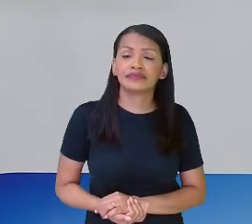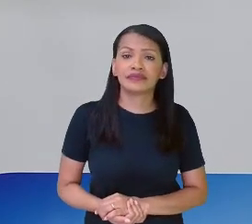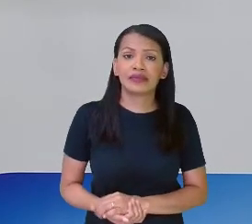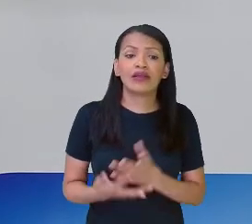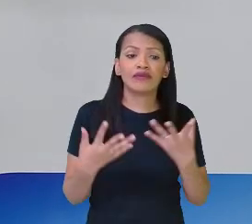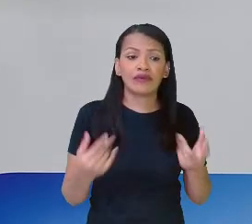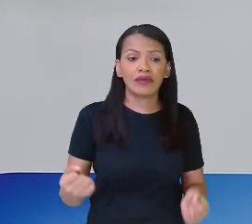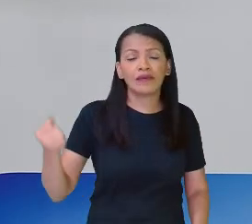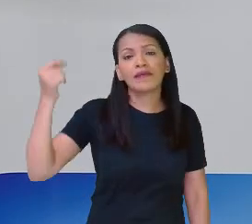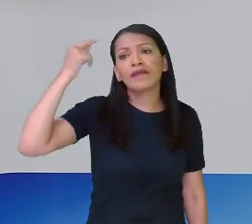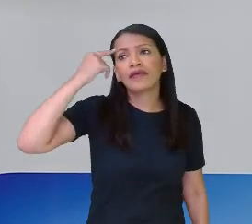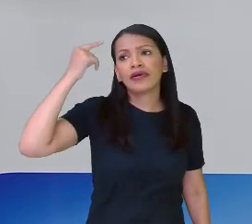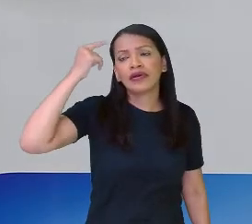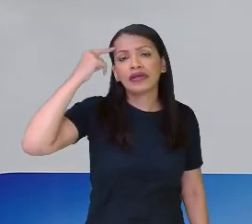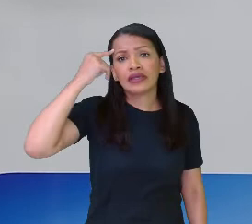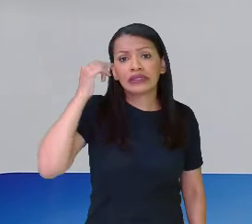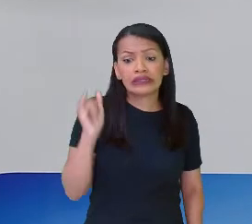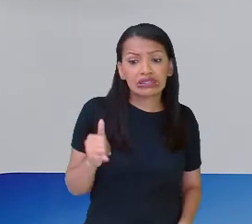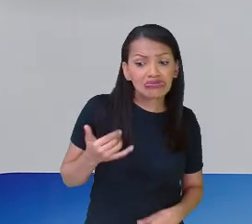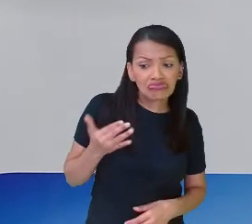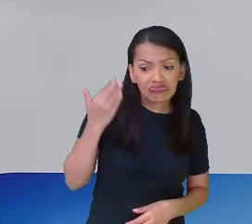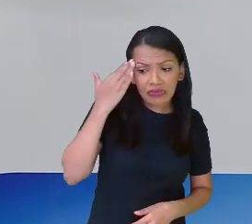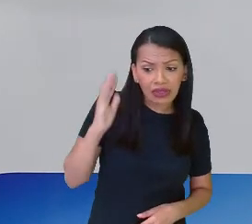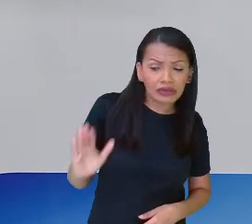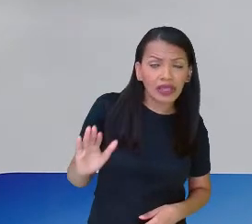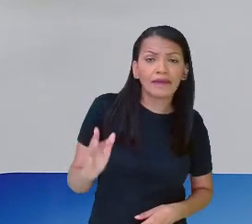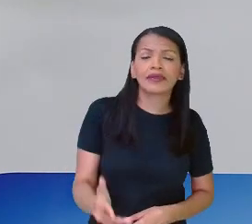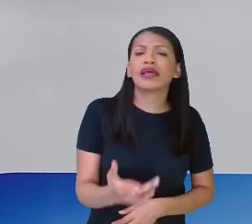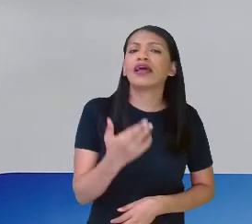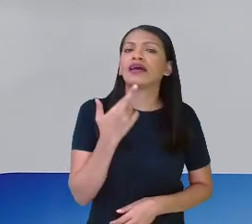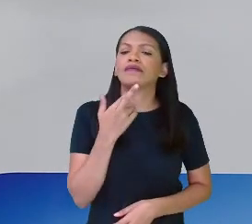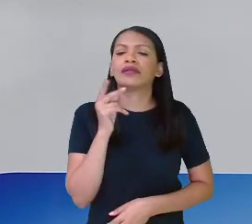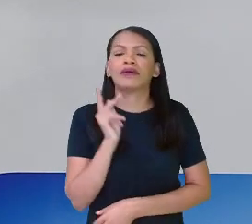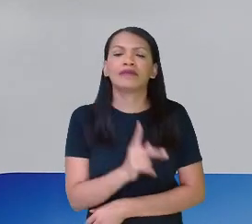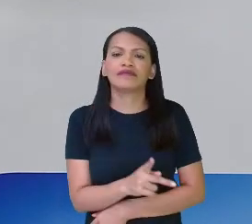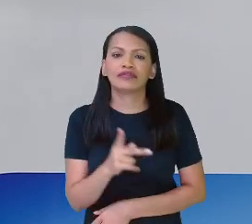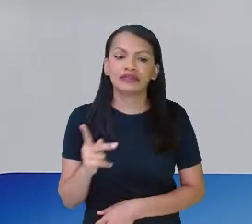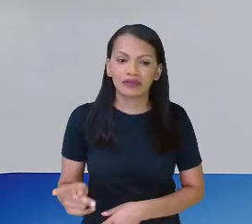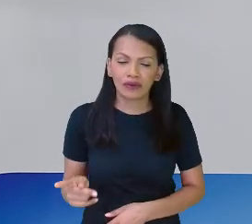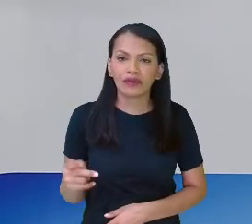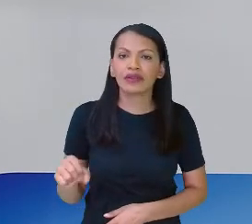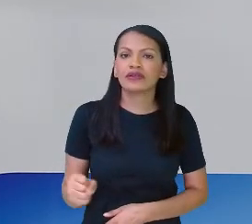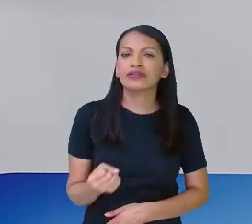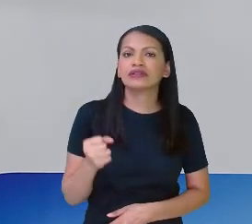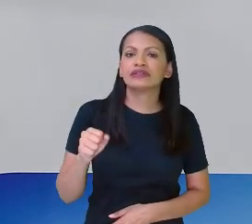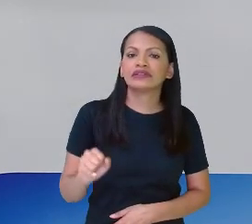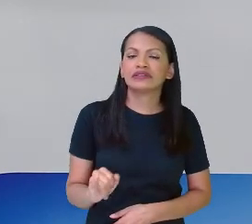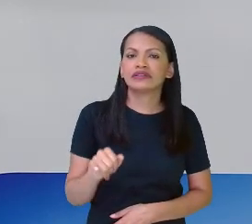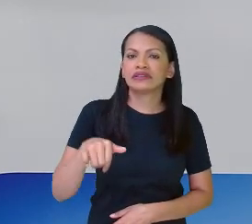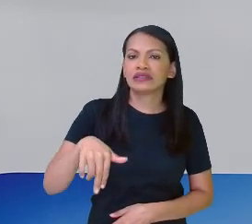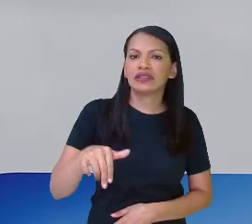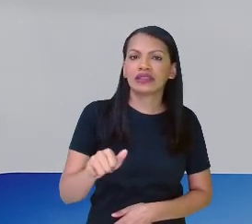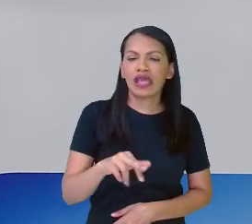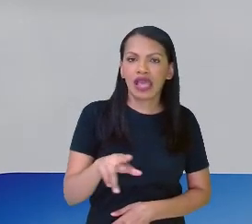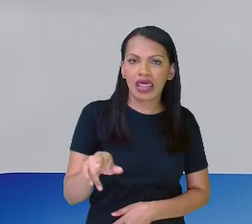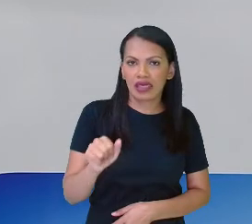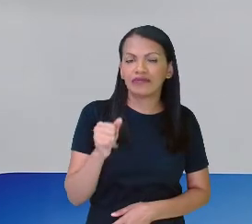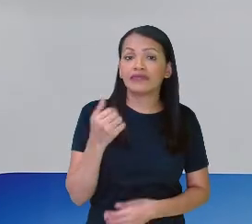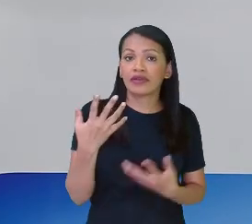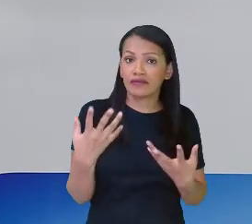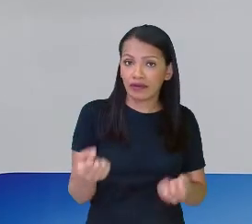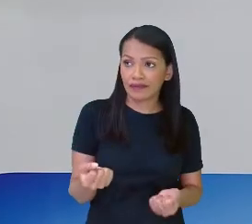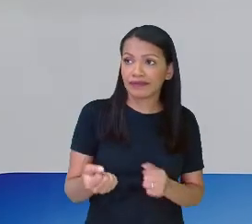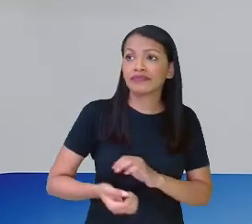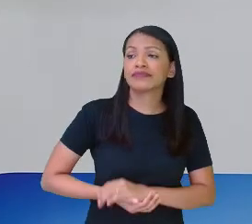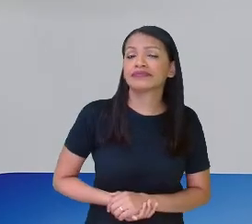vão pensando aí, porque se não sabe, quando souberem, responde para a professora Sinara, porque eu vou contar juntinho com vocês. Tá bom?